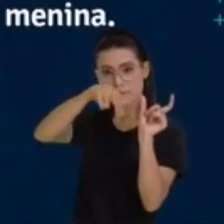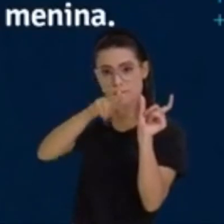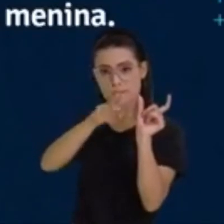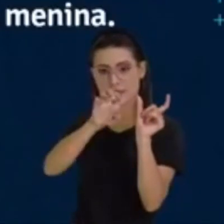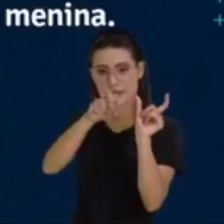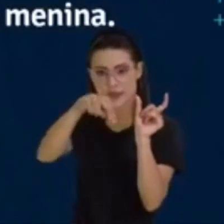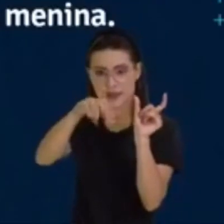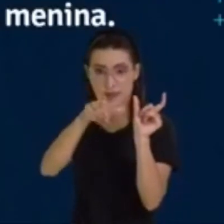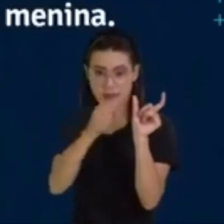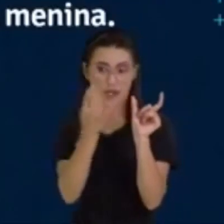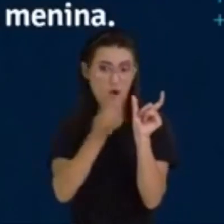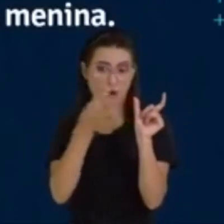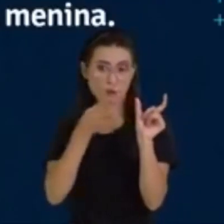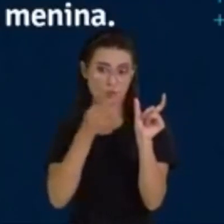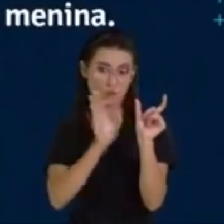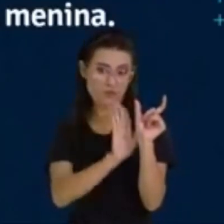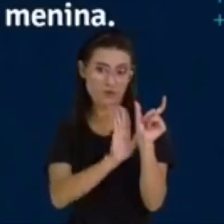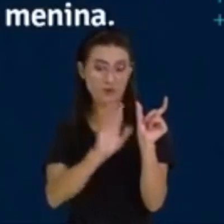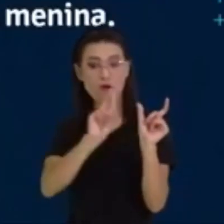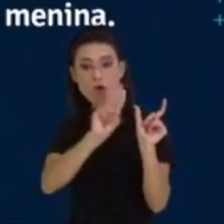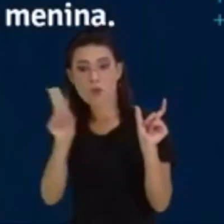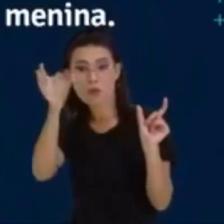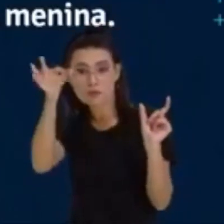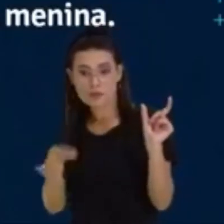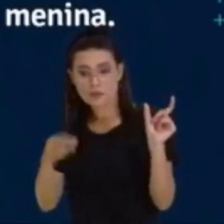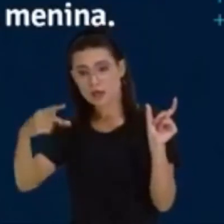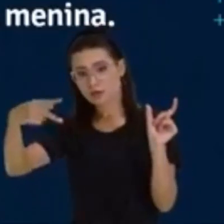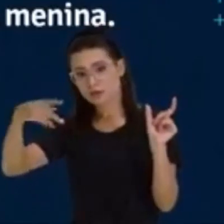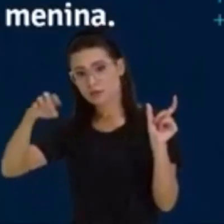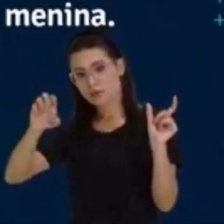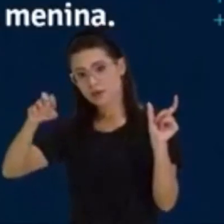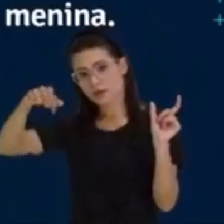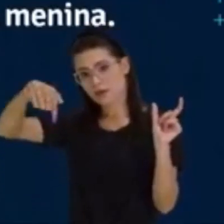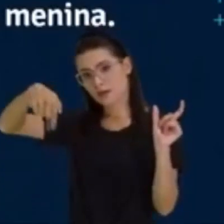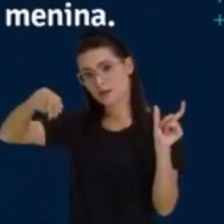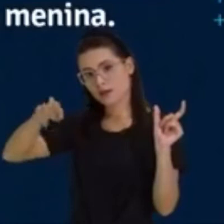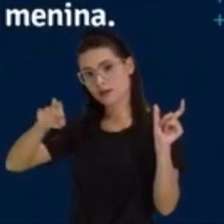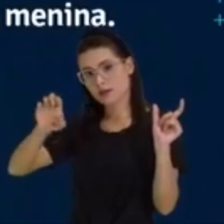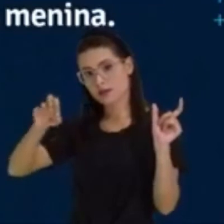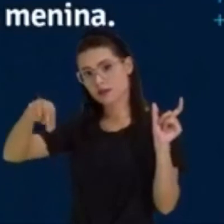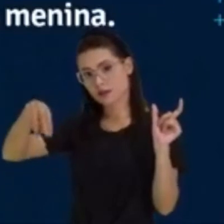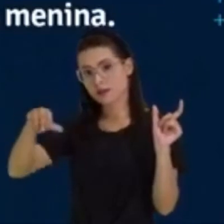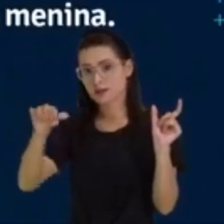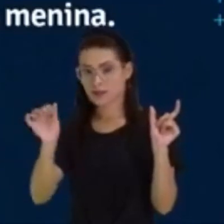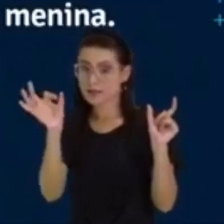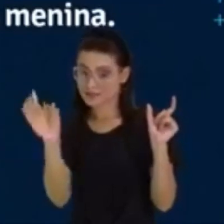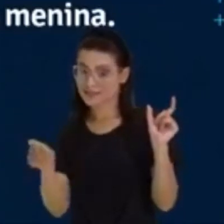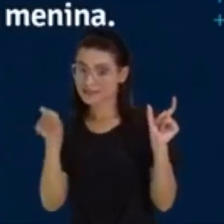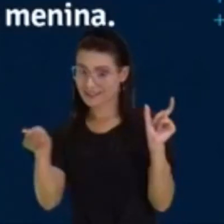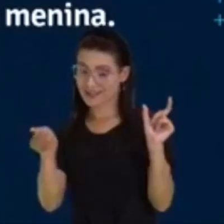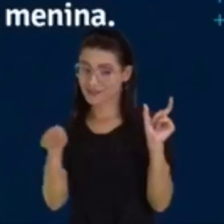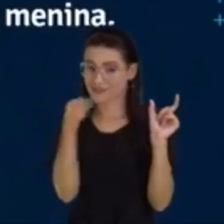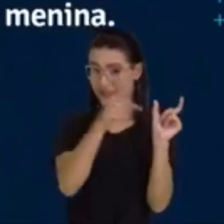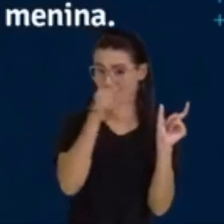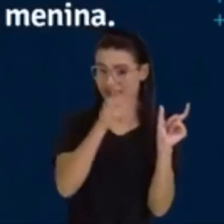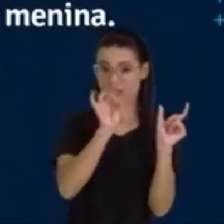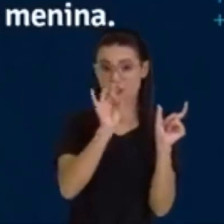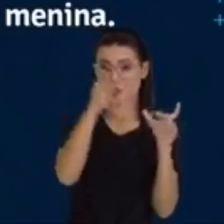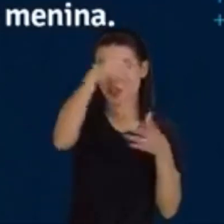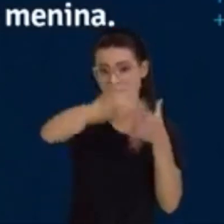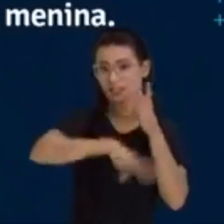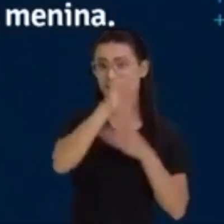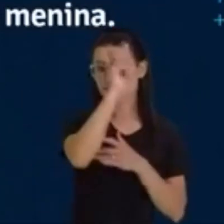caso, porque é a linguagem do paraense. Nós temos esse sotaque, a maioria dos paraenses. Não fala pequena, fala